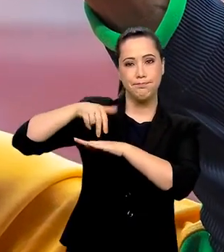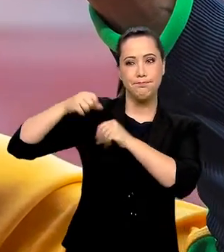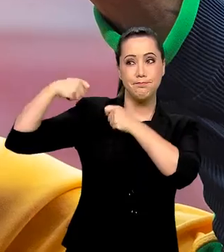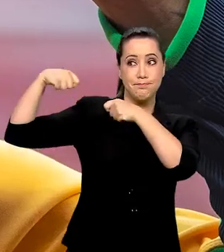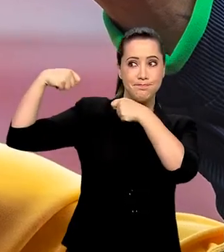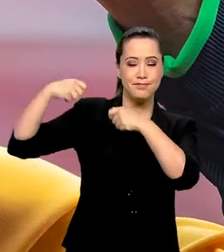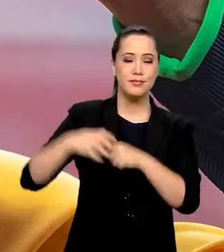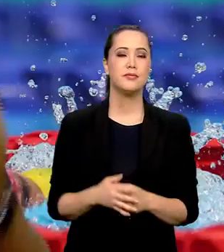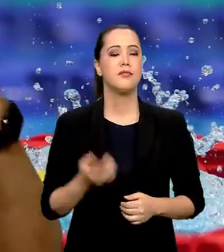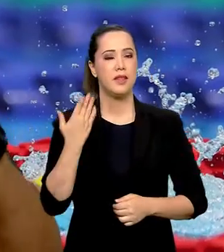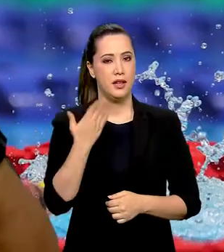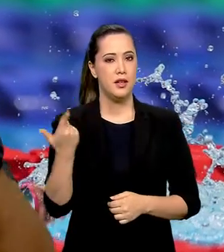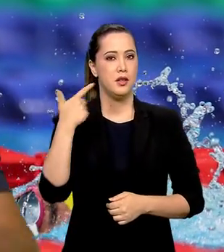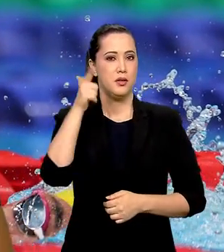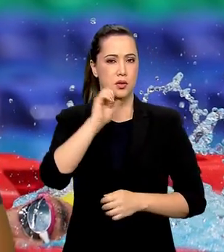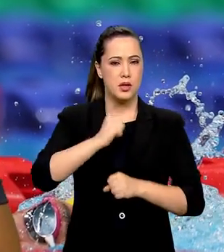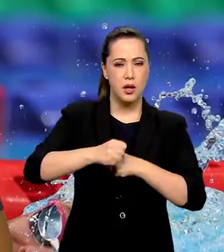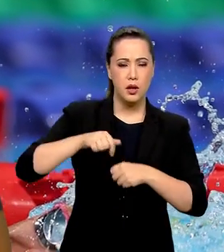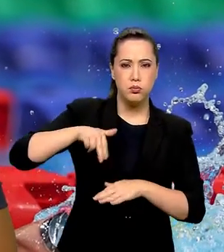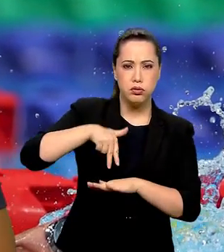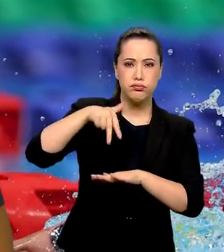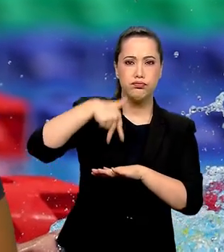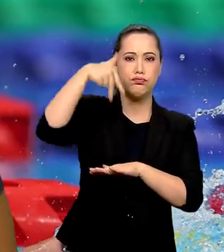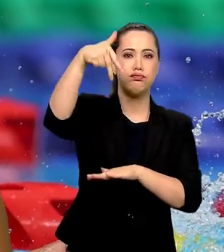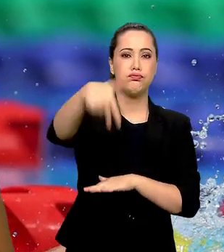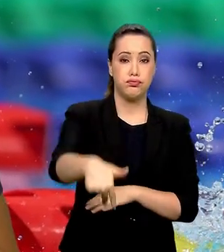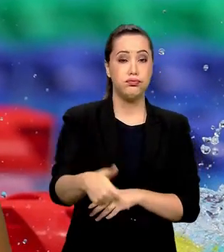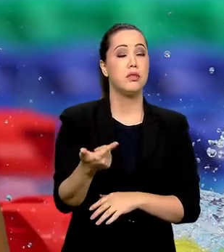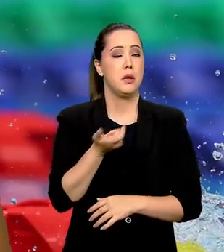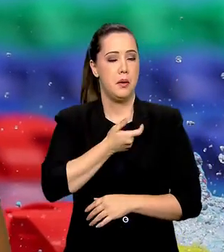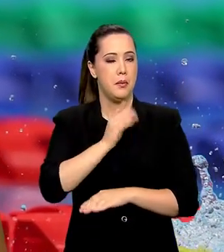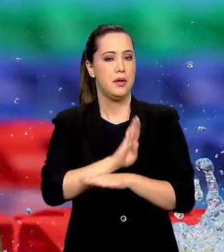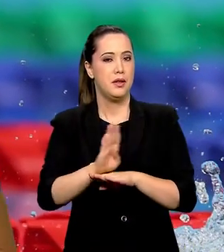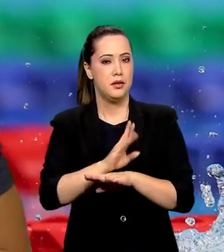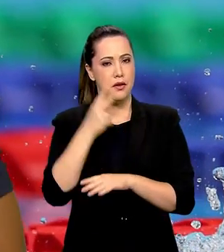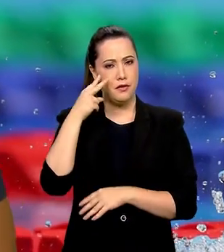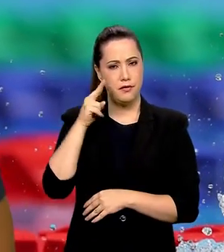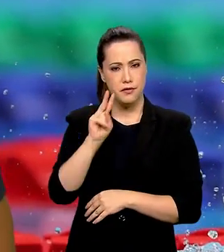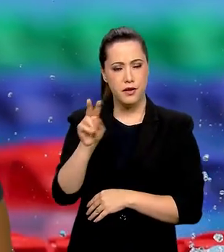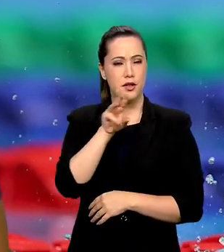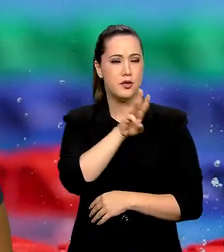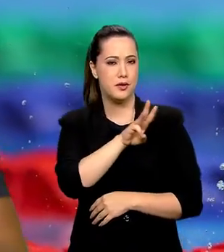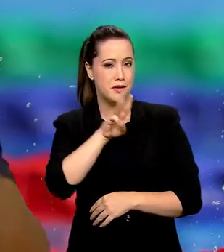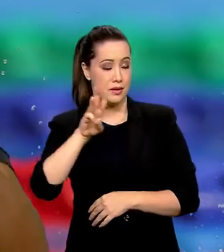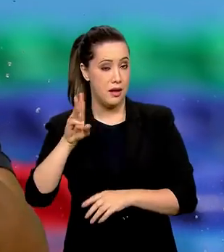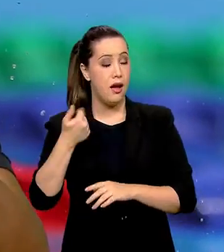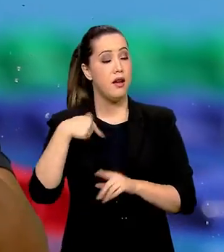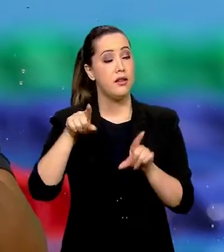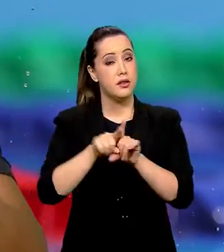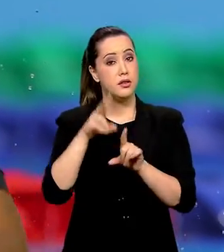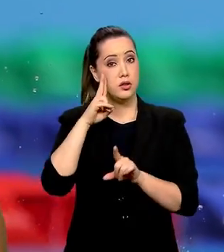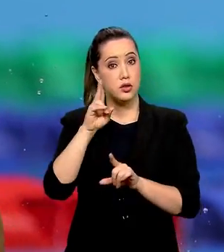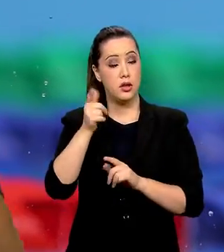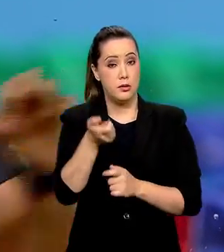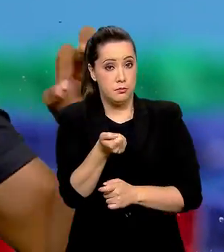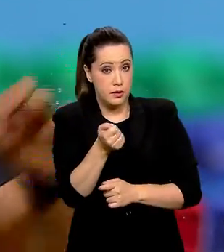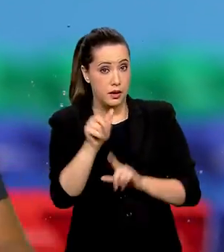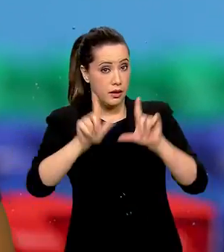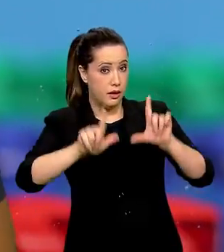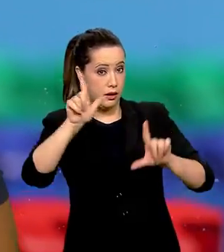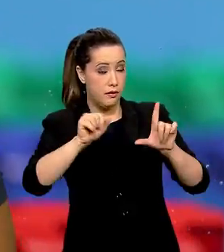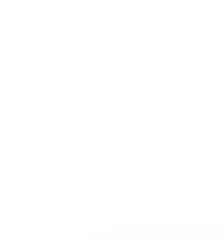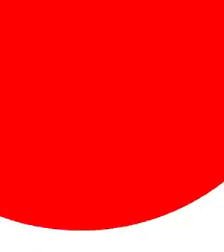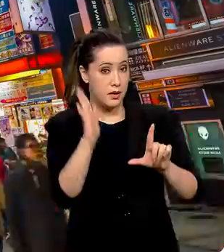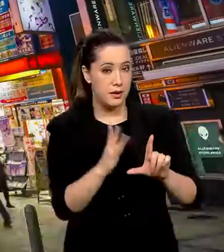o bronze no salto em distância. E para você acompanhar esses momentos românticos, é só ligar na TV Brasil, que está transmitindo os jogos todos